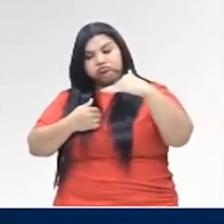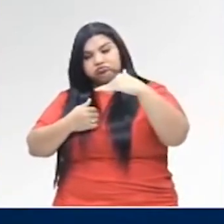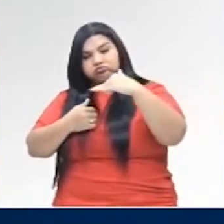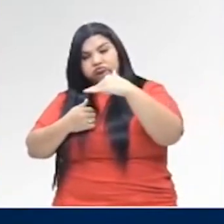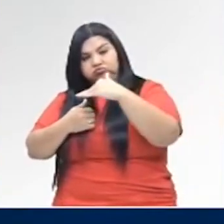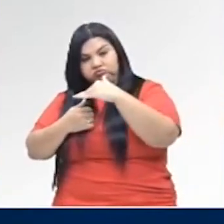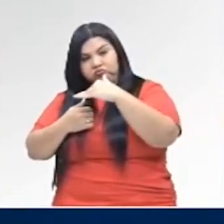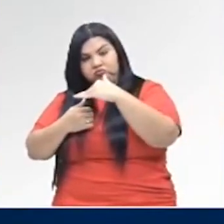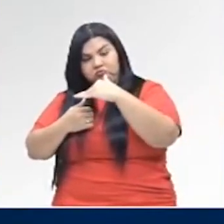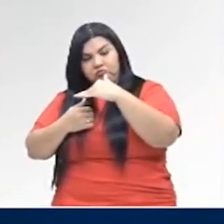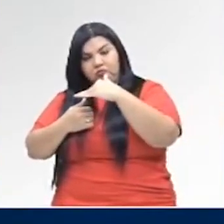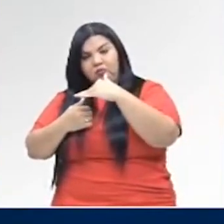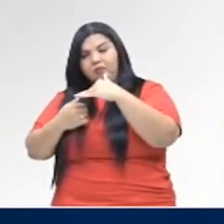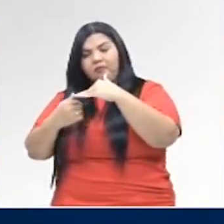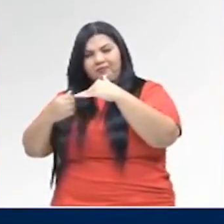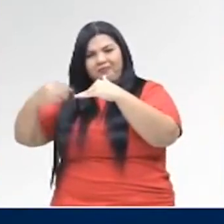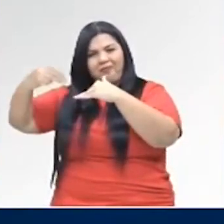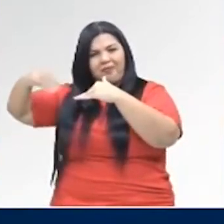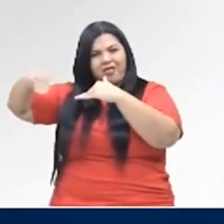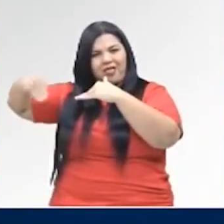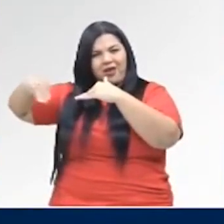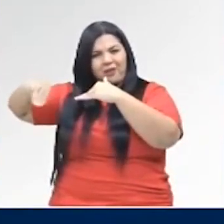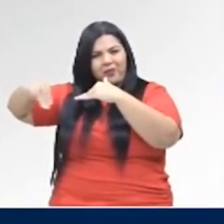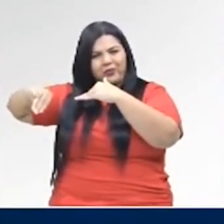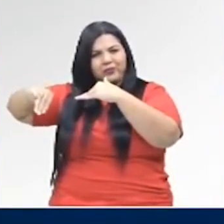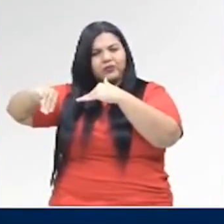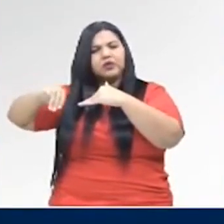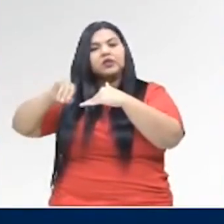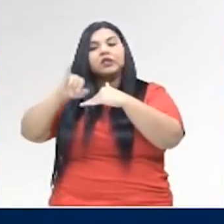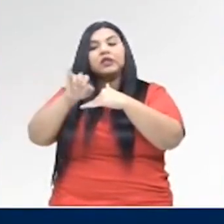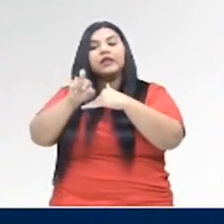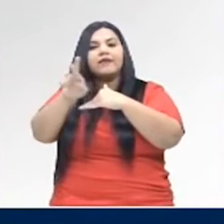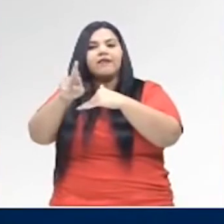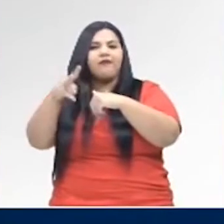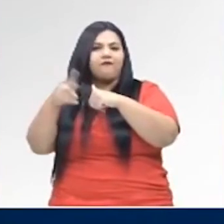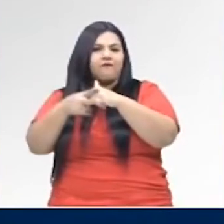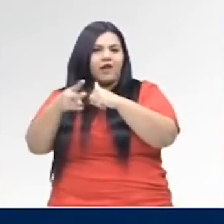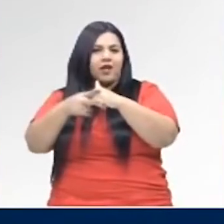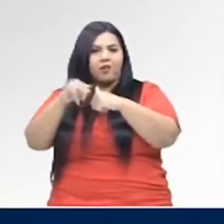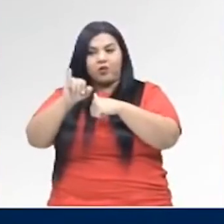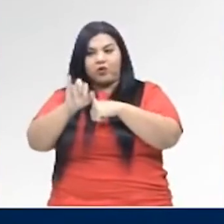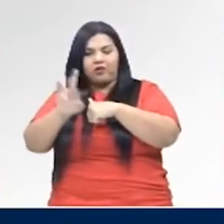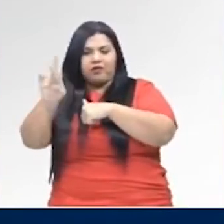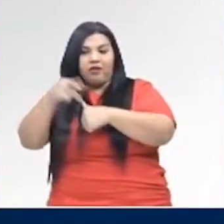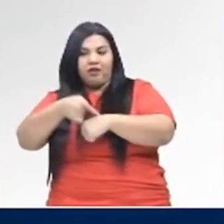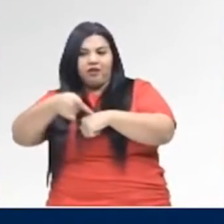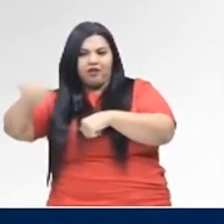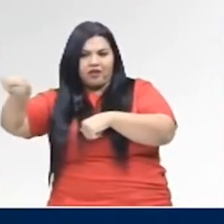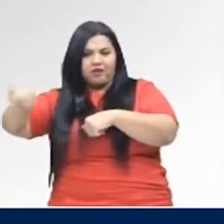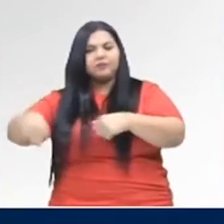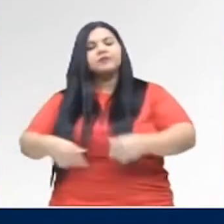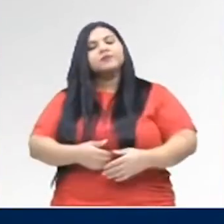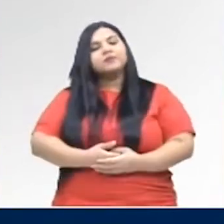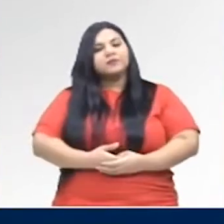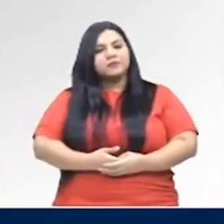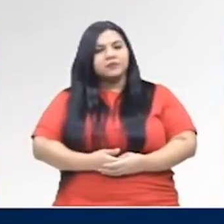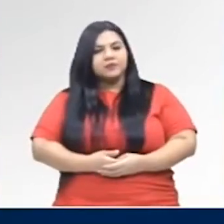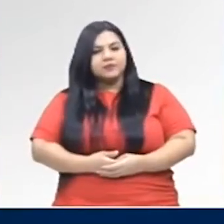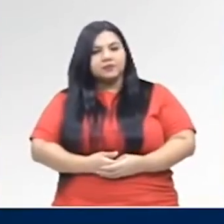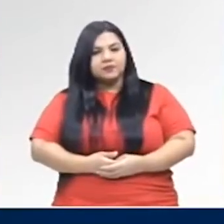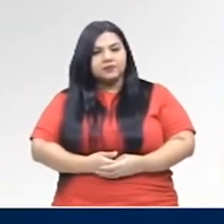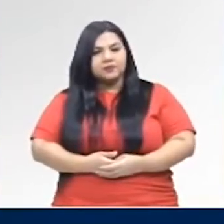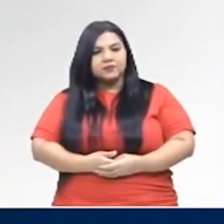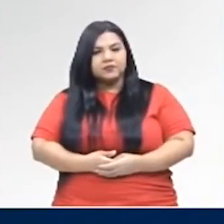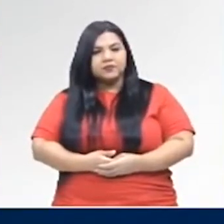ir, certo? Esse é o verbo, verbo, verbo ir. O carro ia para Manacapuru.